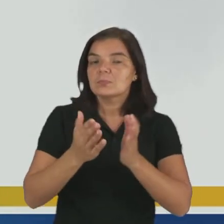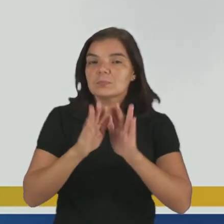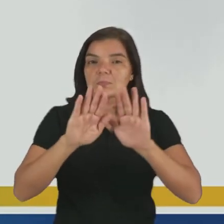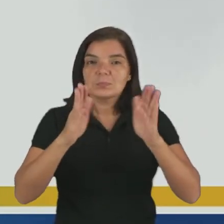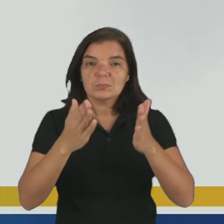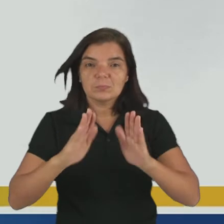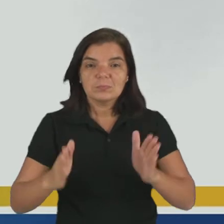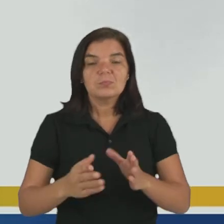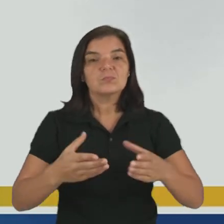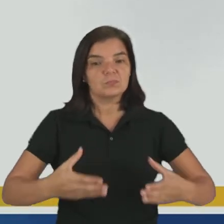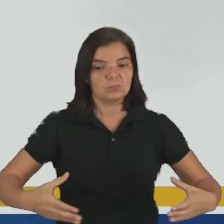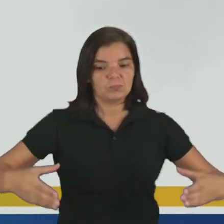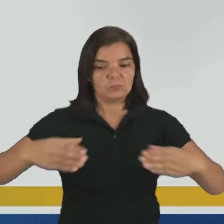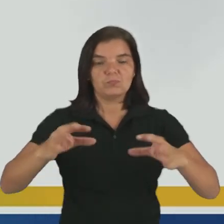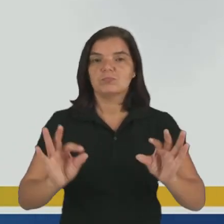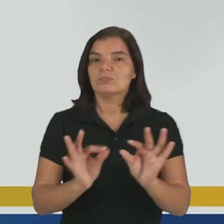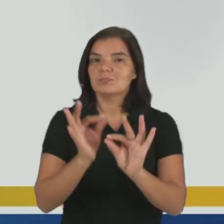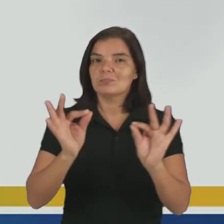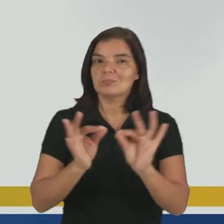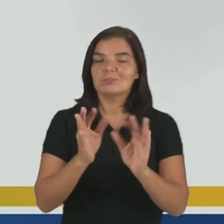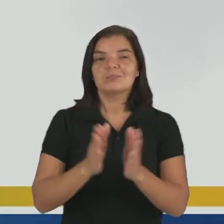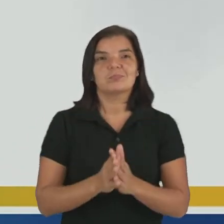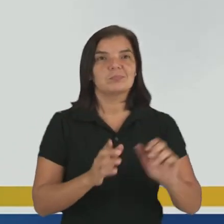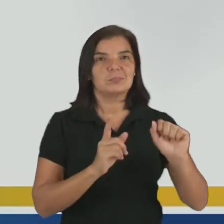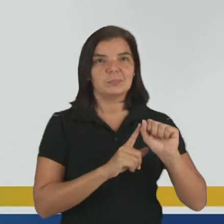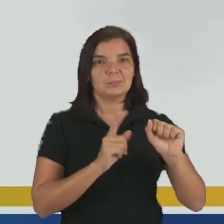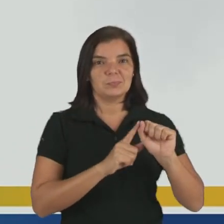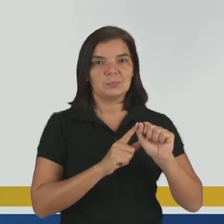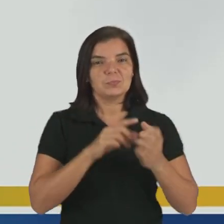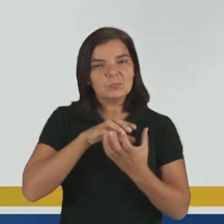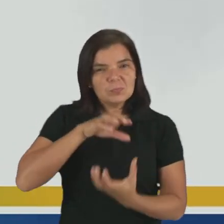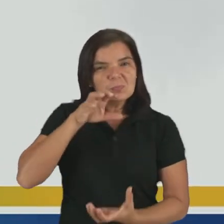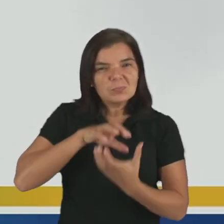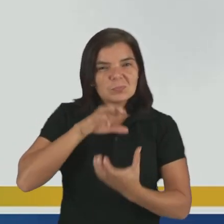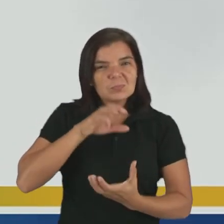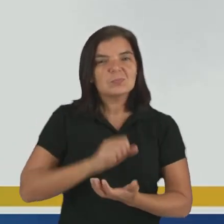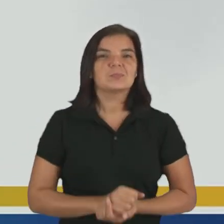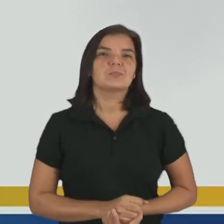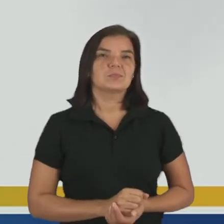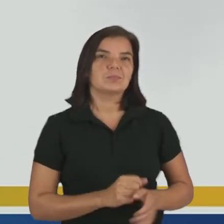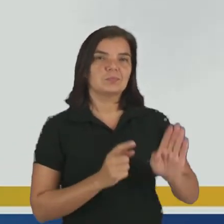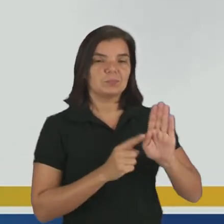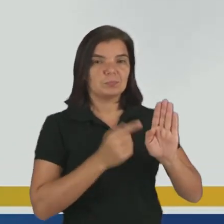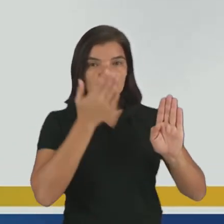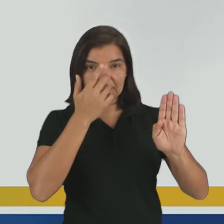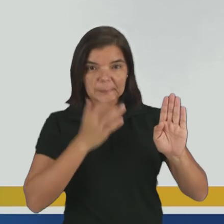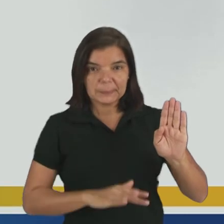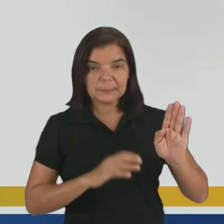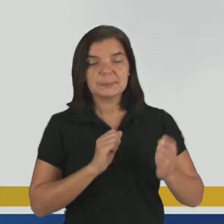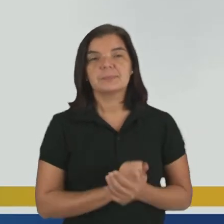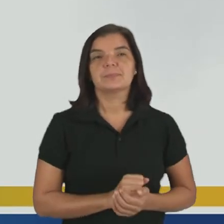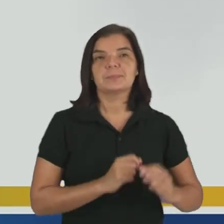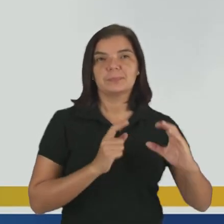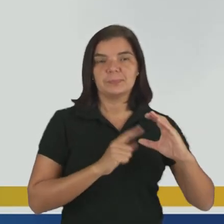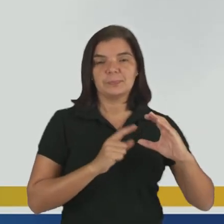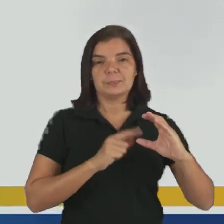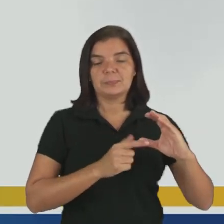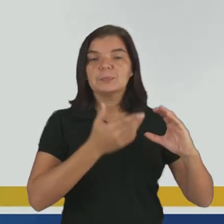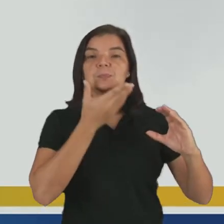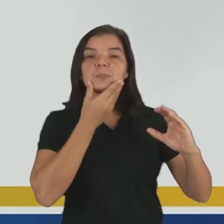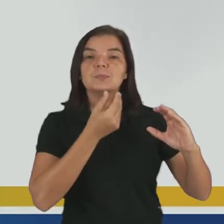cerâmicas e dos cestos? Letra A, os idosos, B, as crianças,